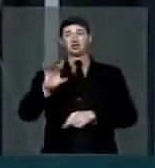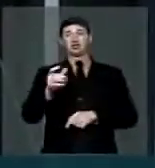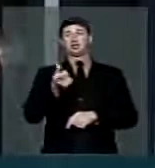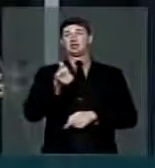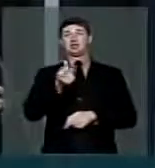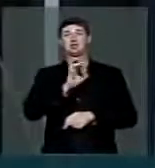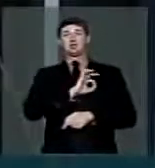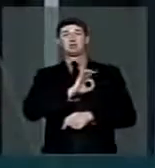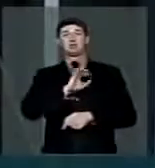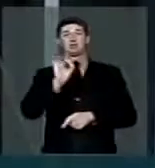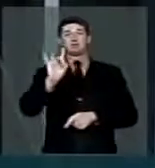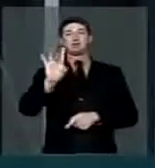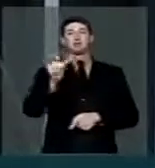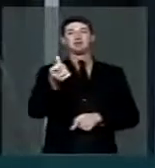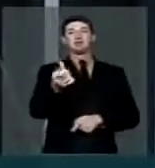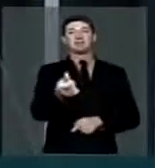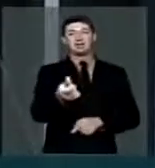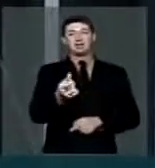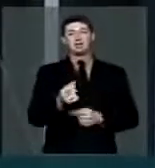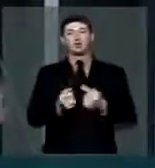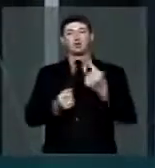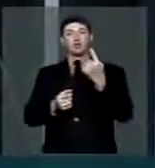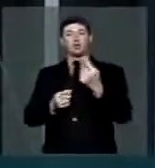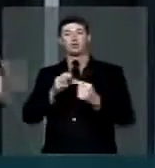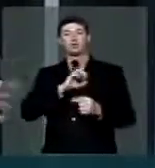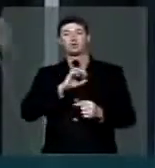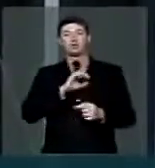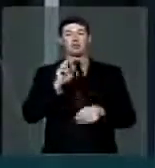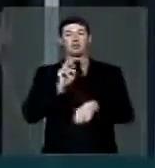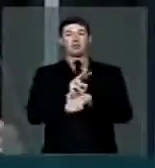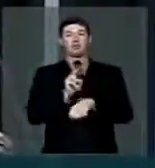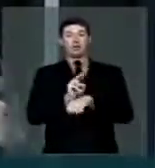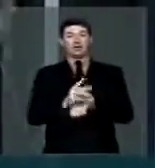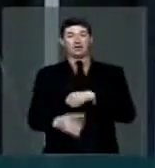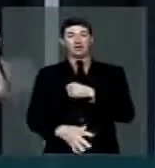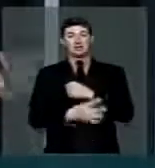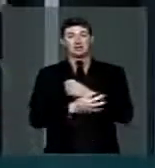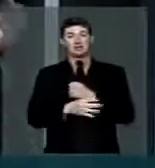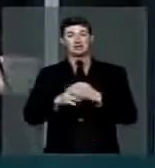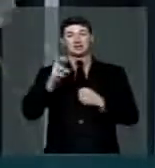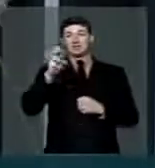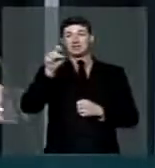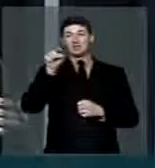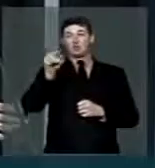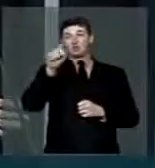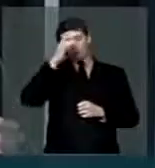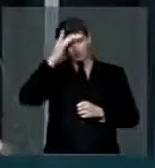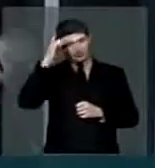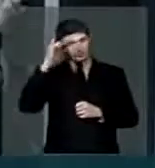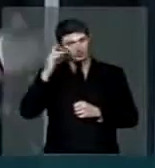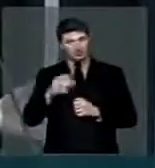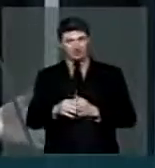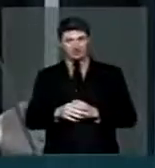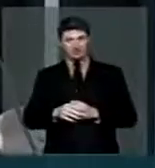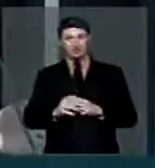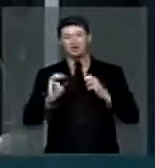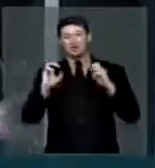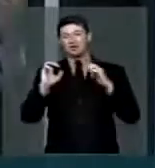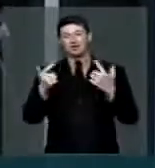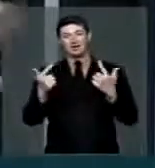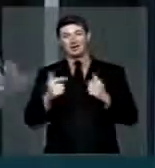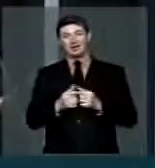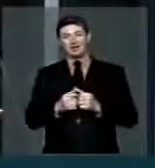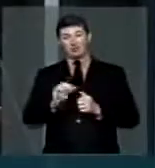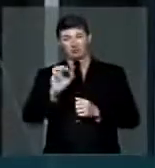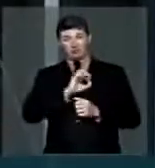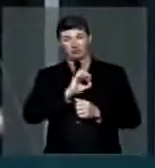policiais. É um policial para cuidar da segurança de 5 mil habitantes. É evidente que